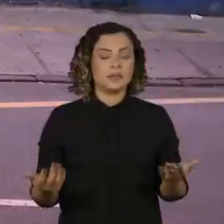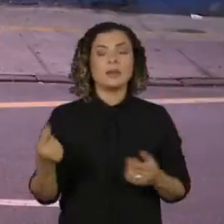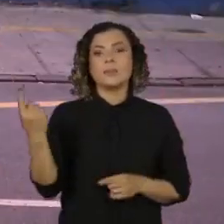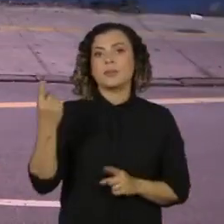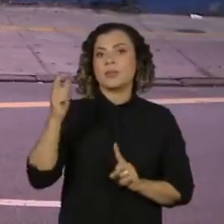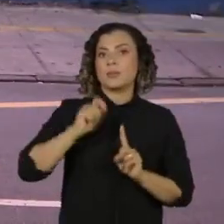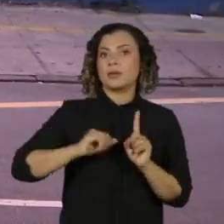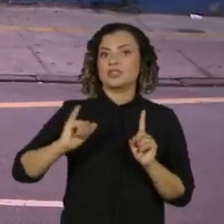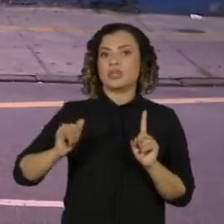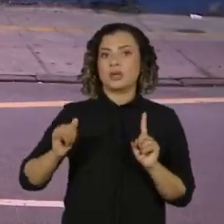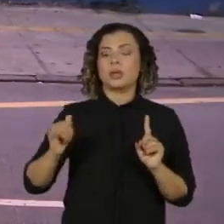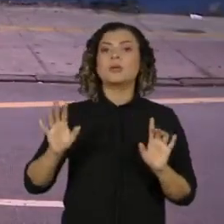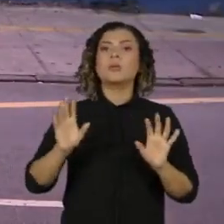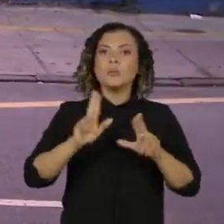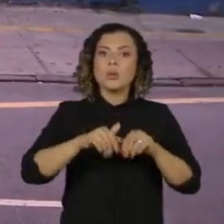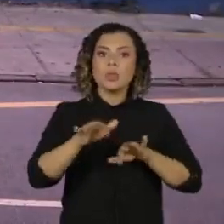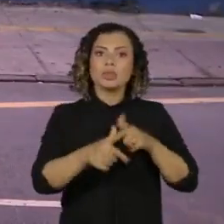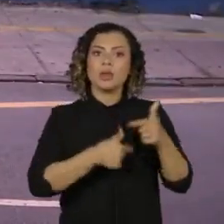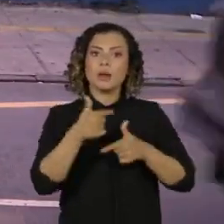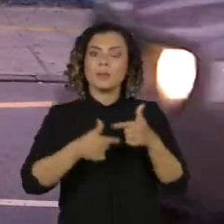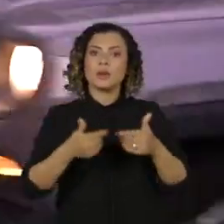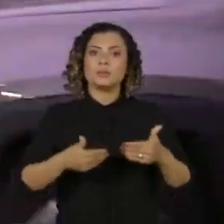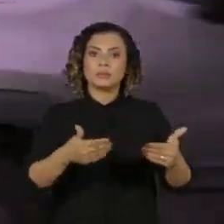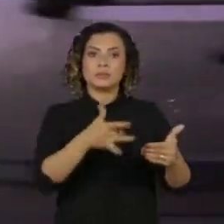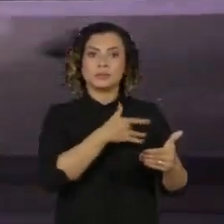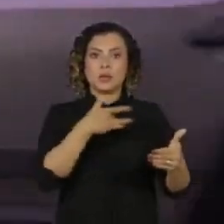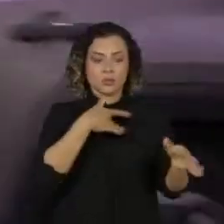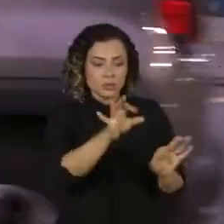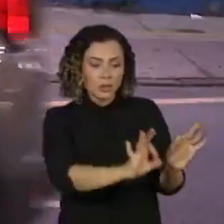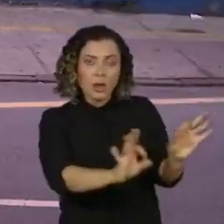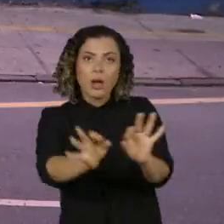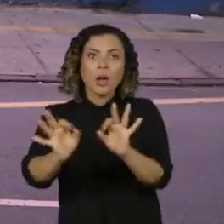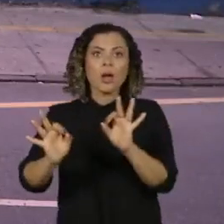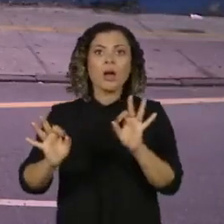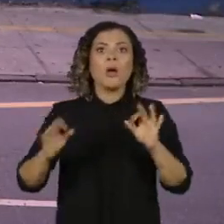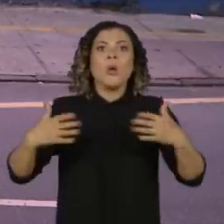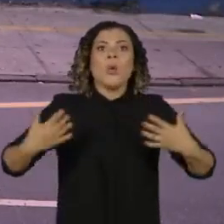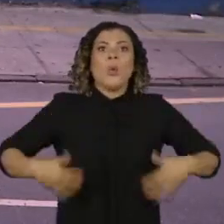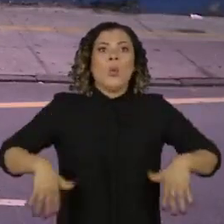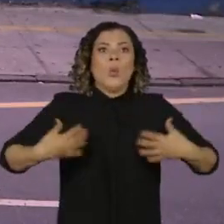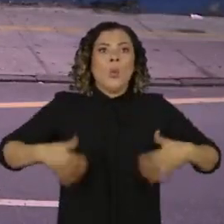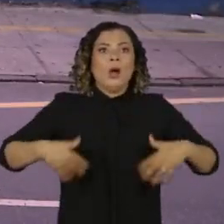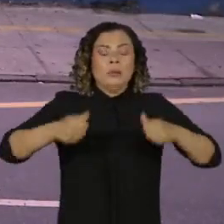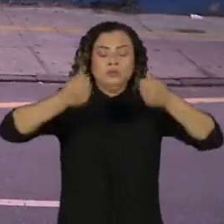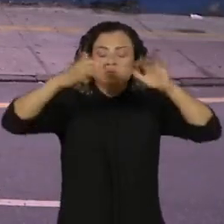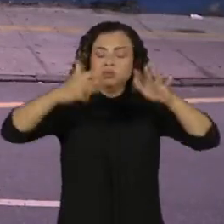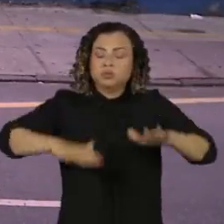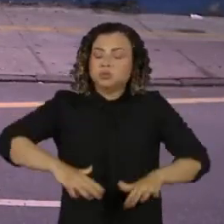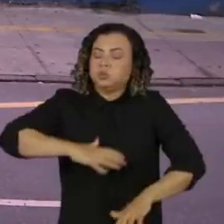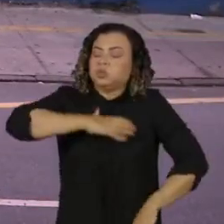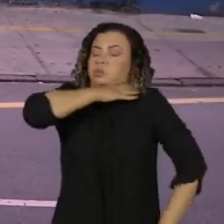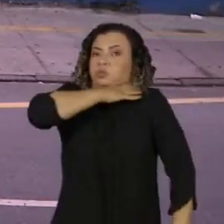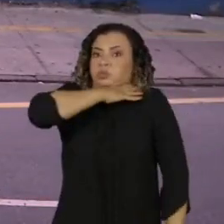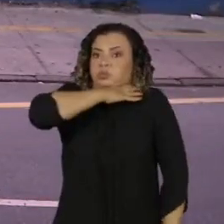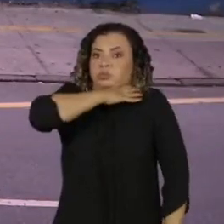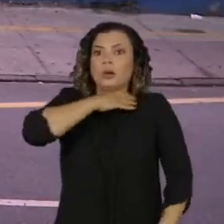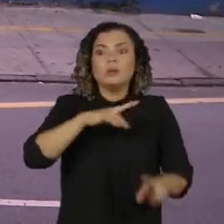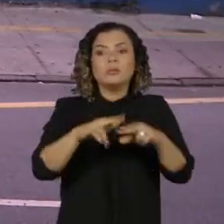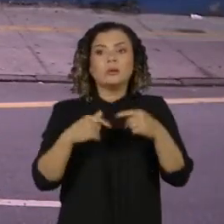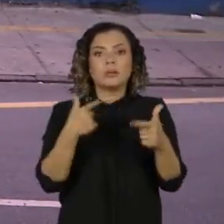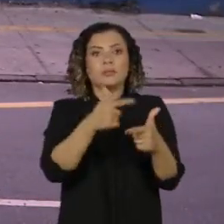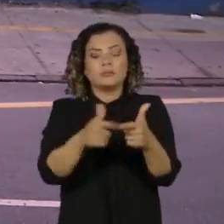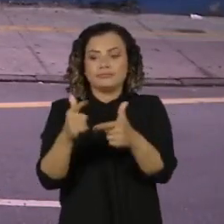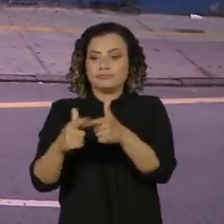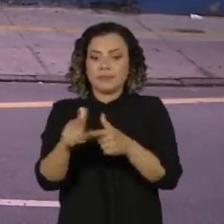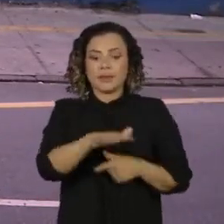1º de janeiro, a dinâmica de trabalho no Ministério da Saúde será como a de um gabinete de crise. Para tentar minimizar os